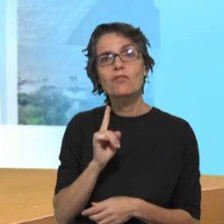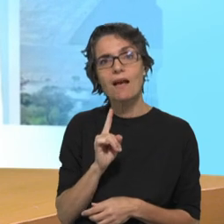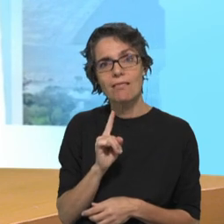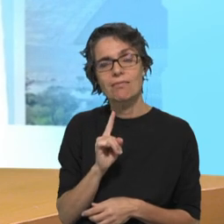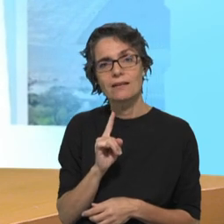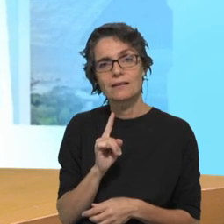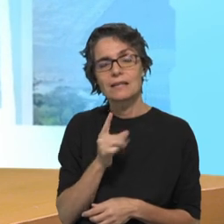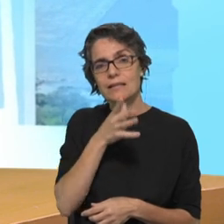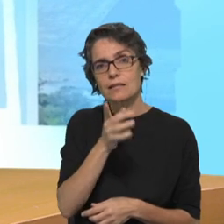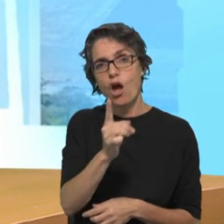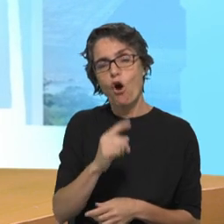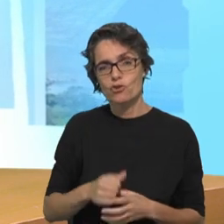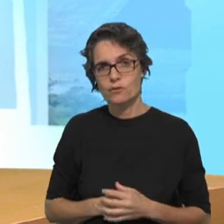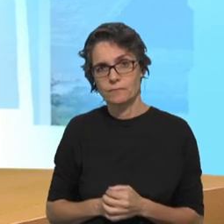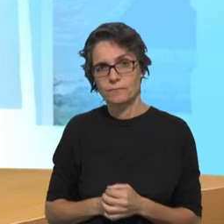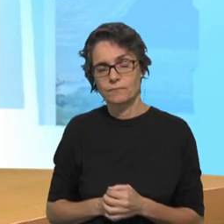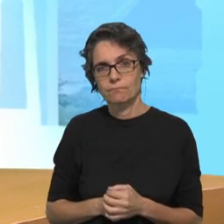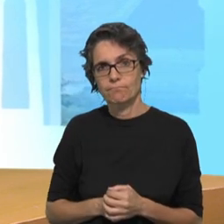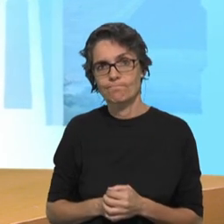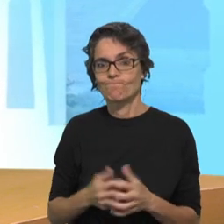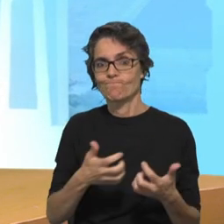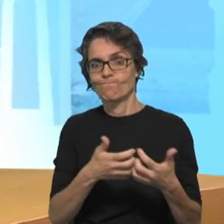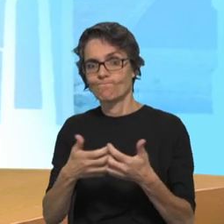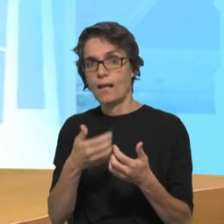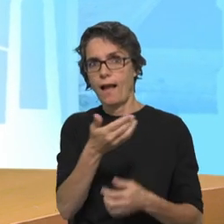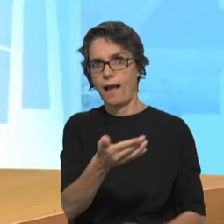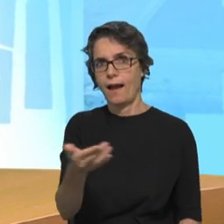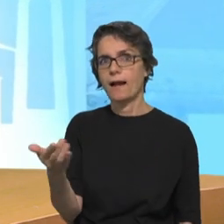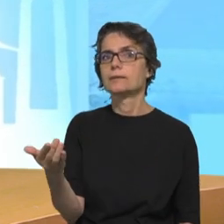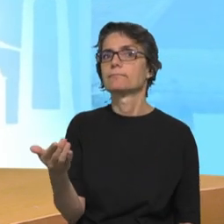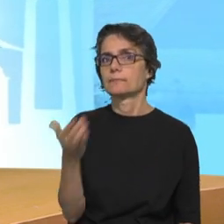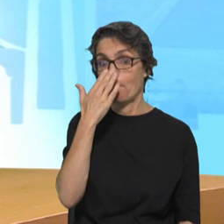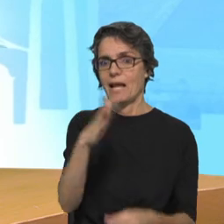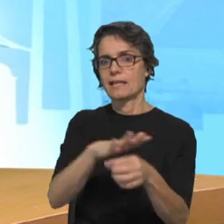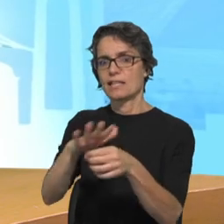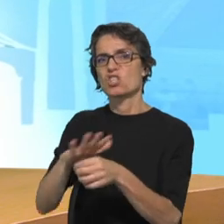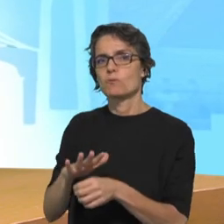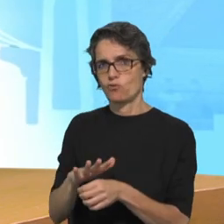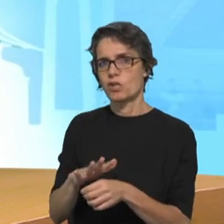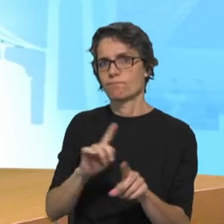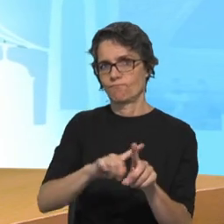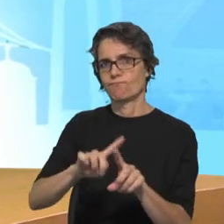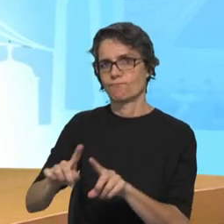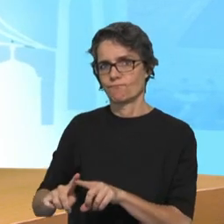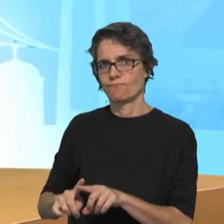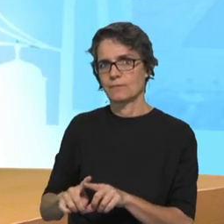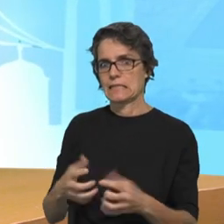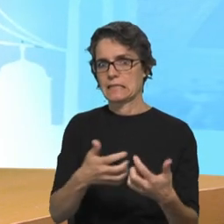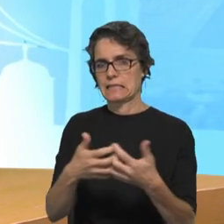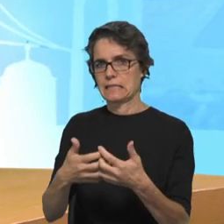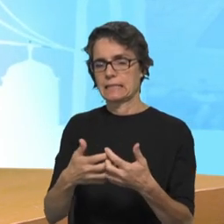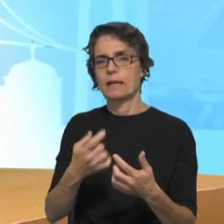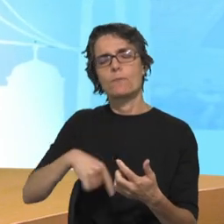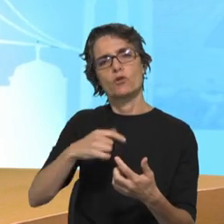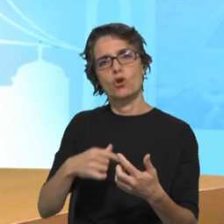neste ponto, há tensões. E estas tensões não se resolvem simplesmente por bloquear